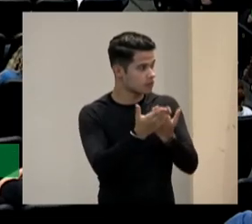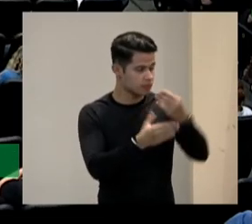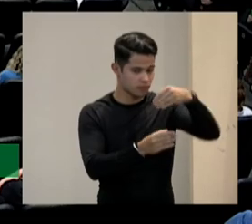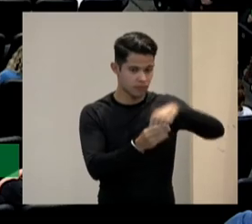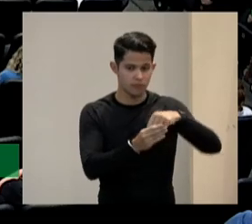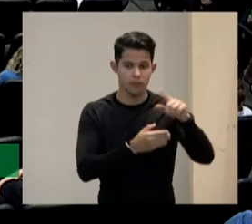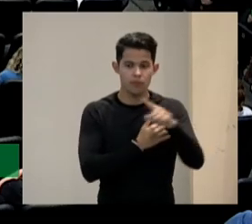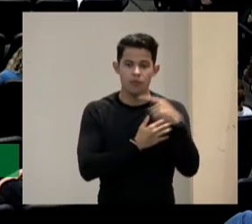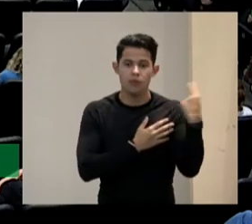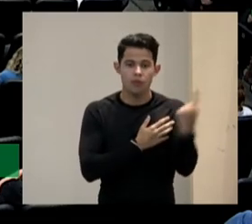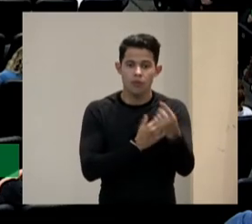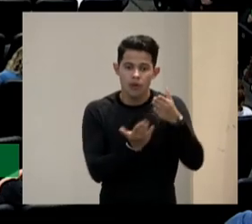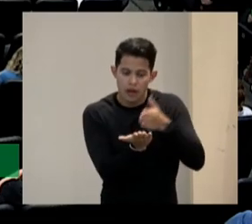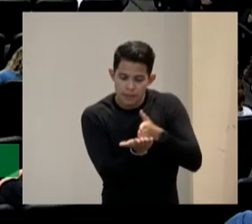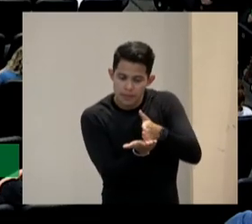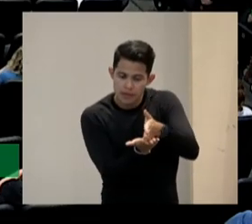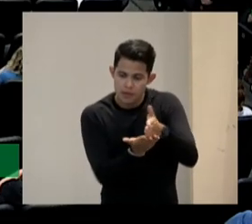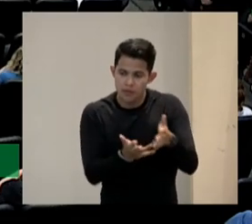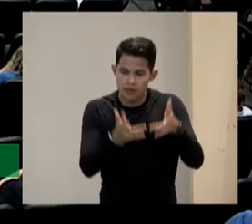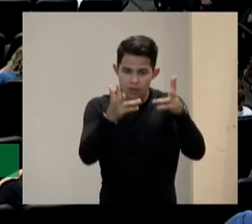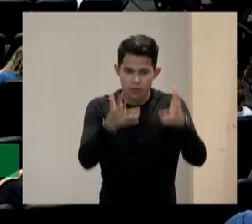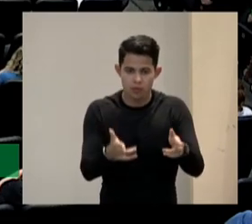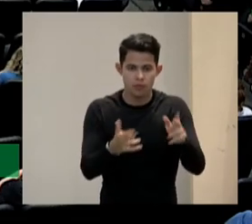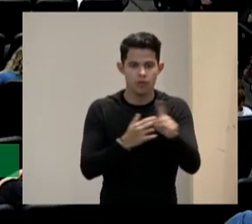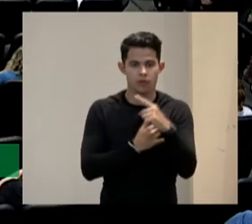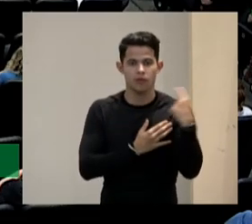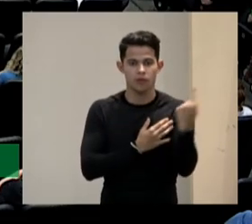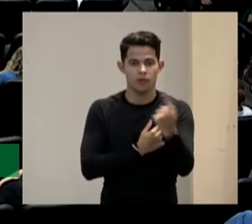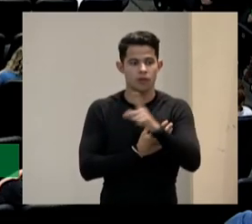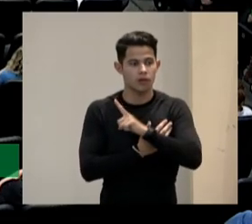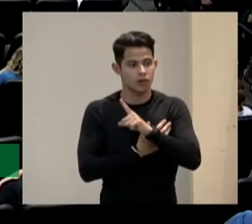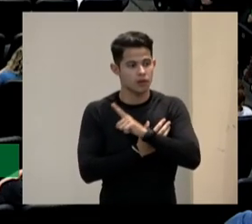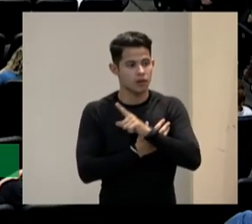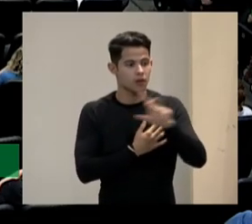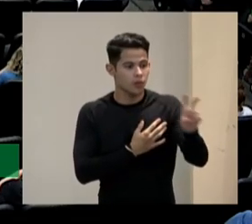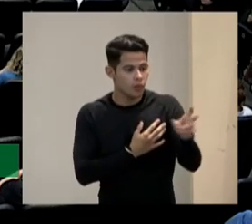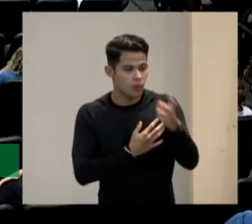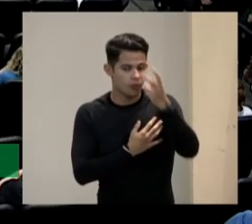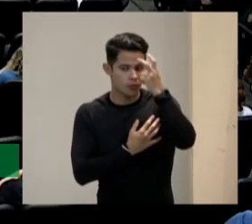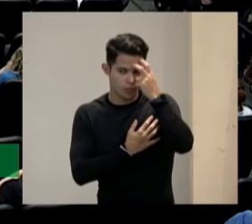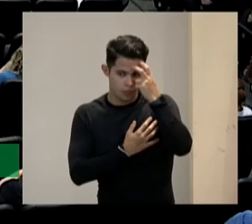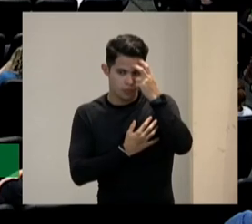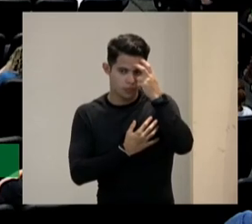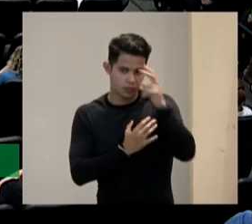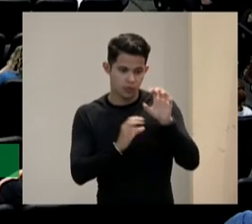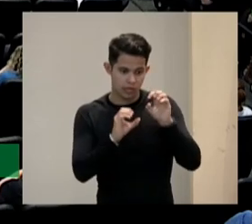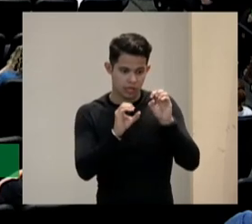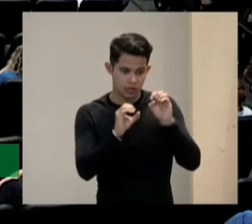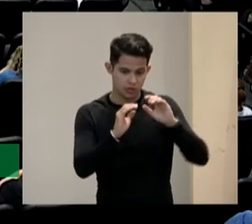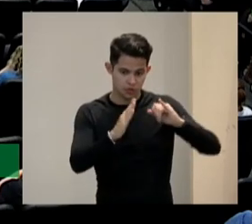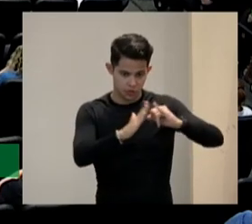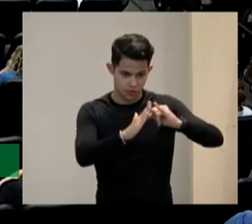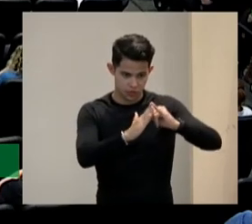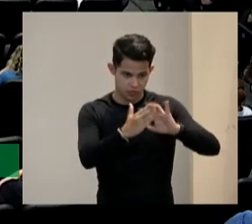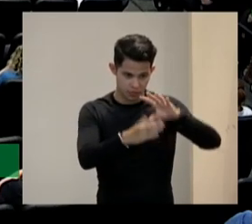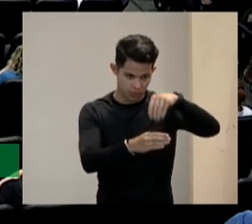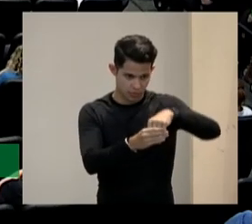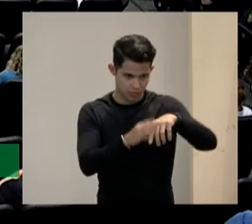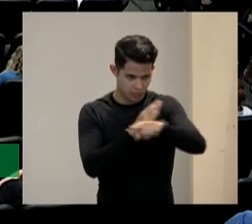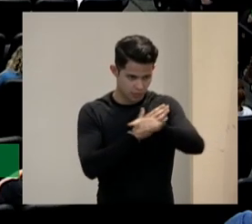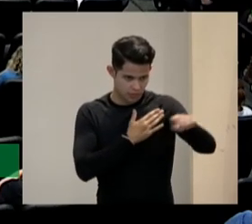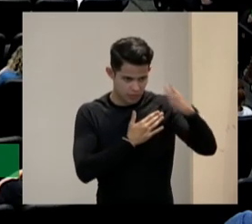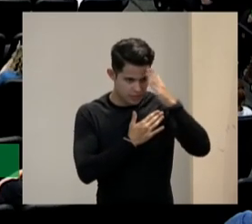todos no mesmo caminho nós temos essa cultura de instituição sabem que cultura